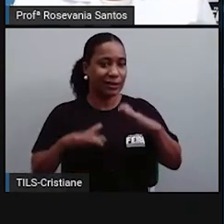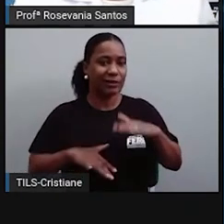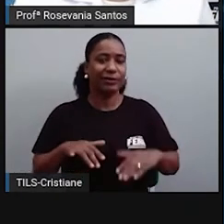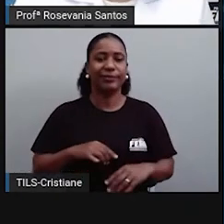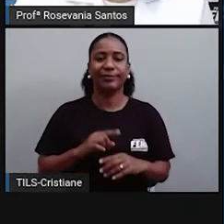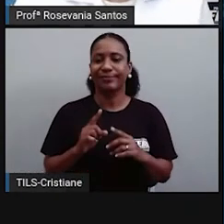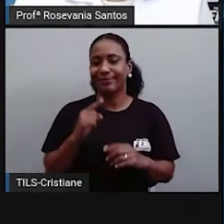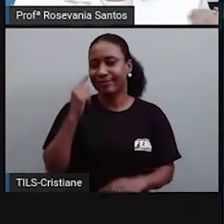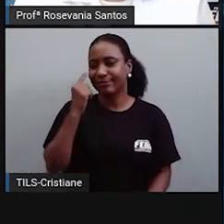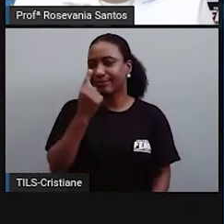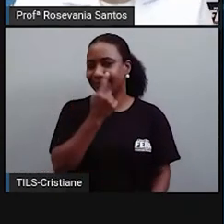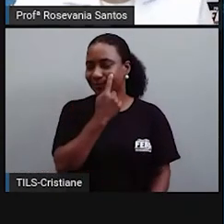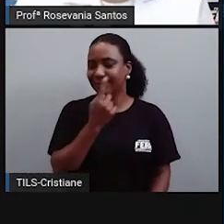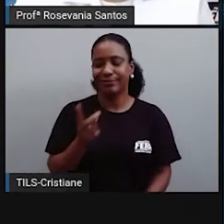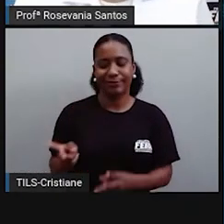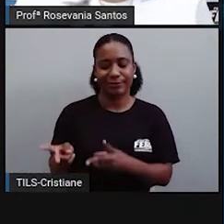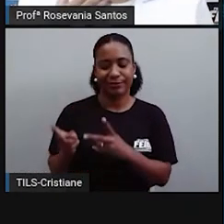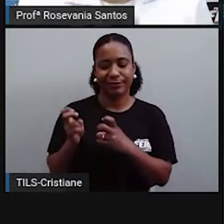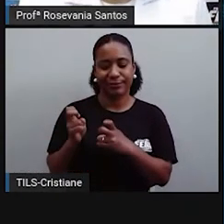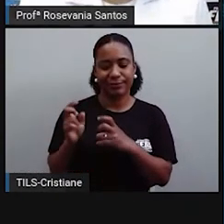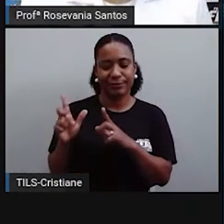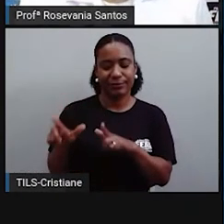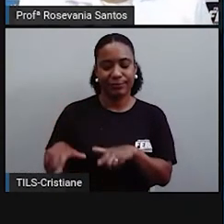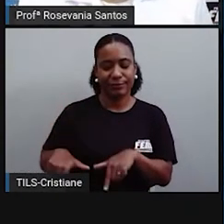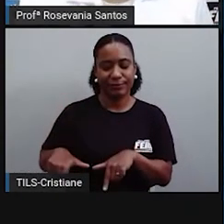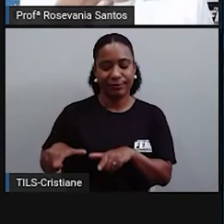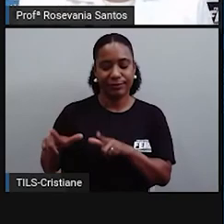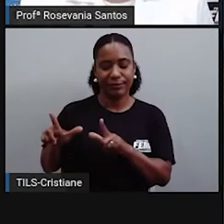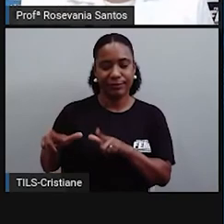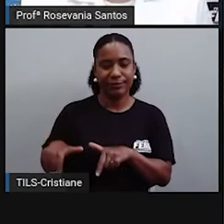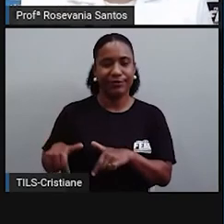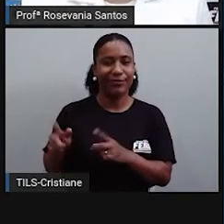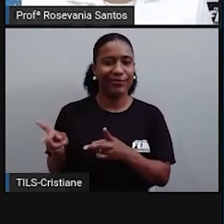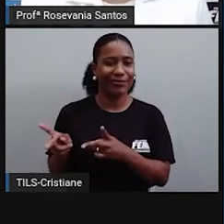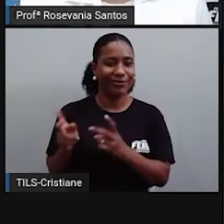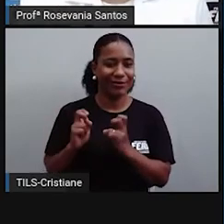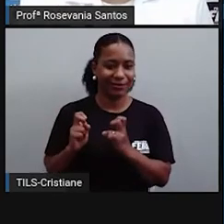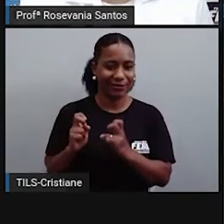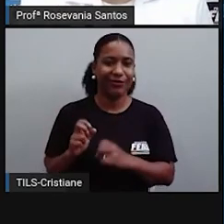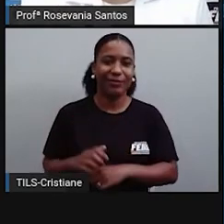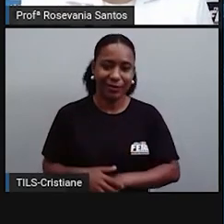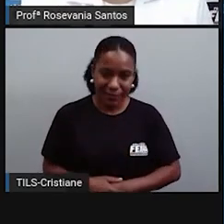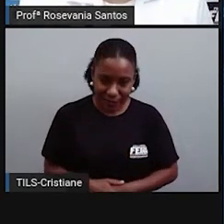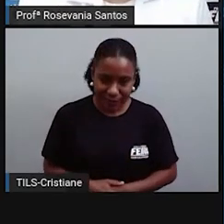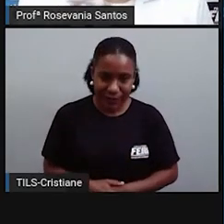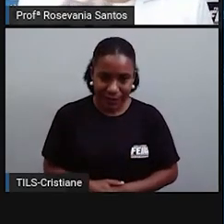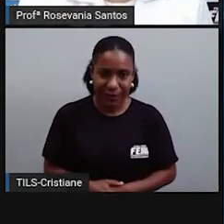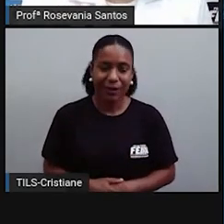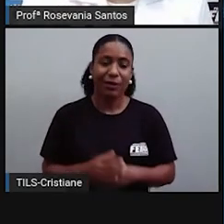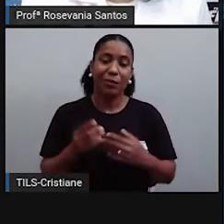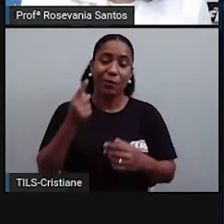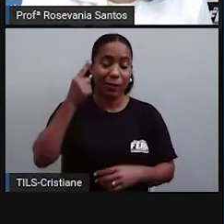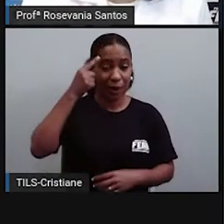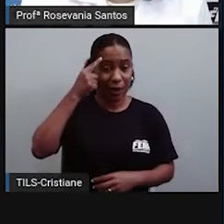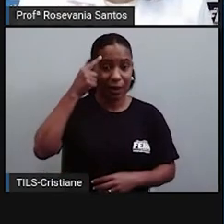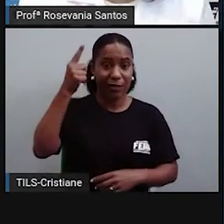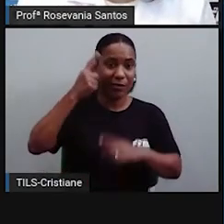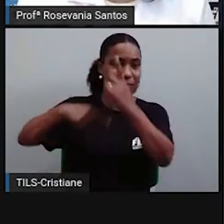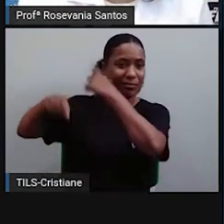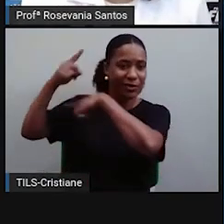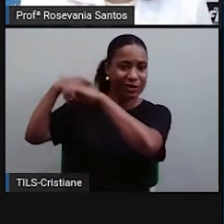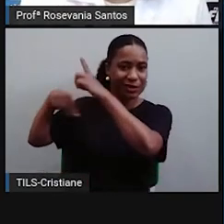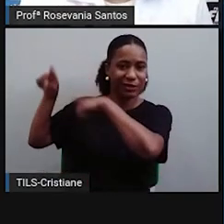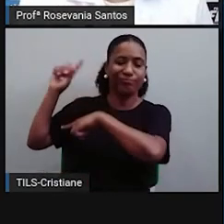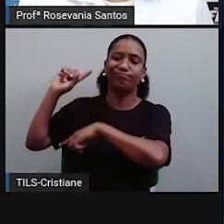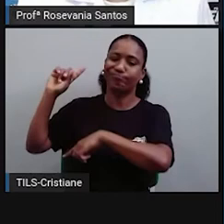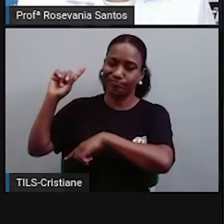Uma certa atitude. E também, ainda, vai equilibrar esse momento da nossa história. Em que nós fomos, na verdade,